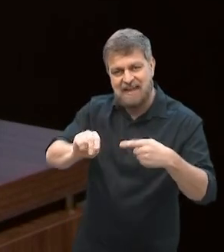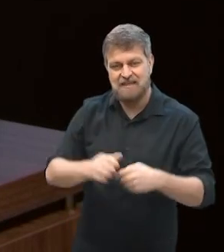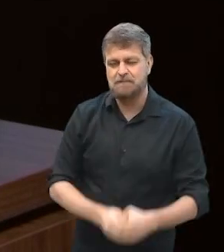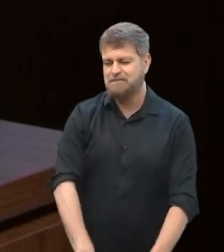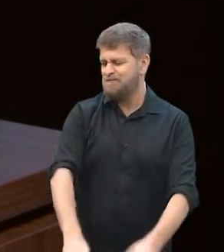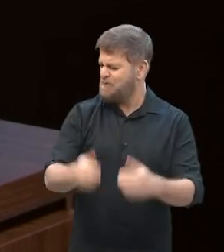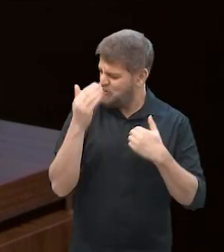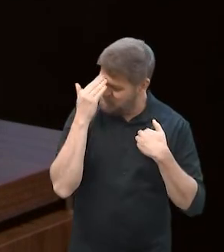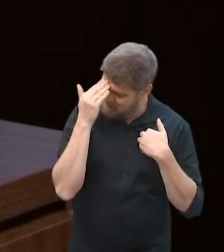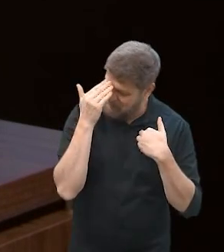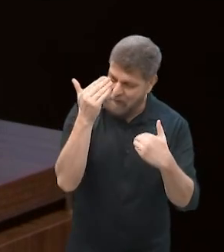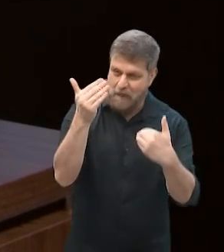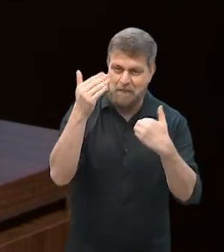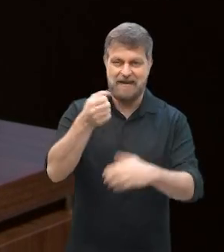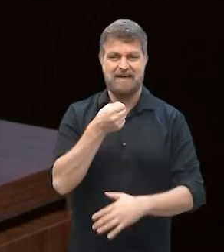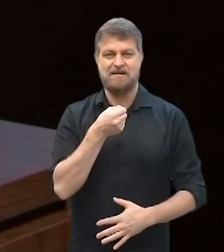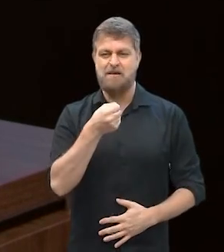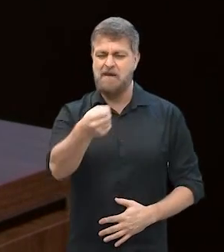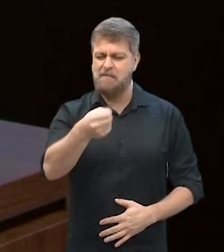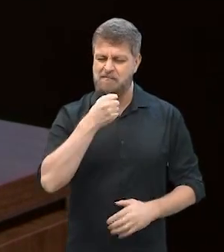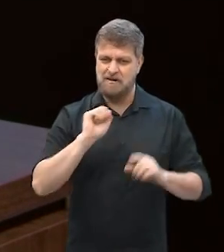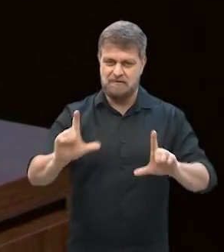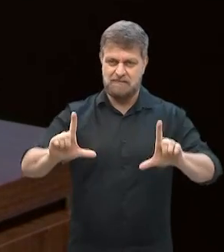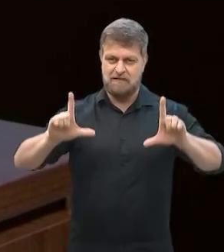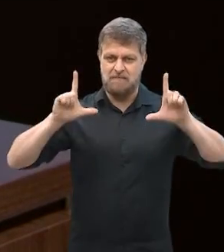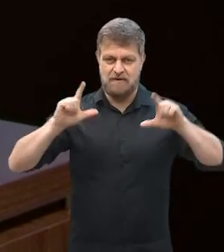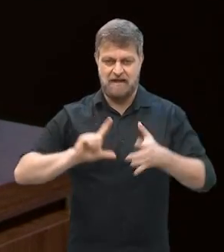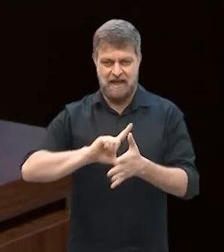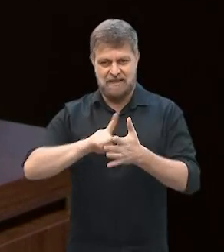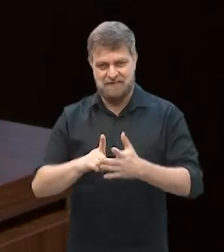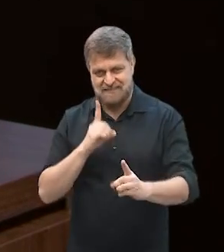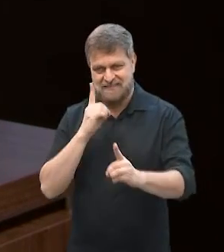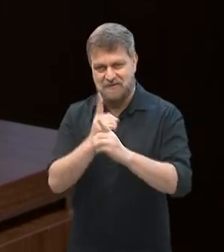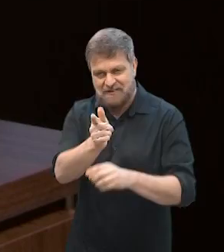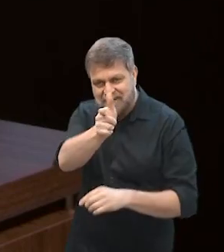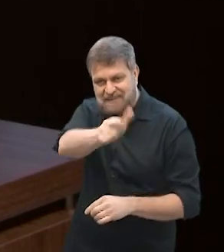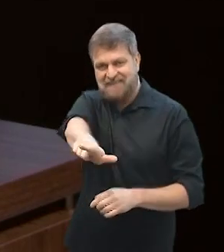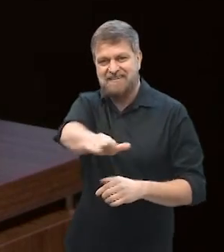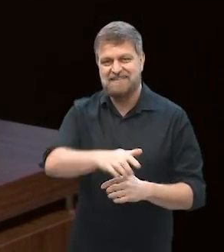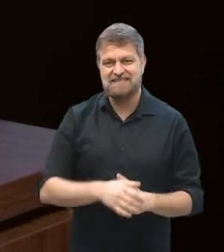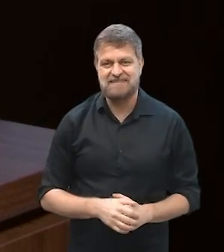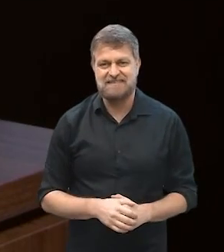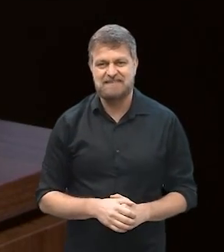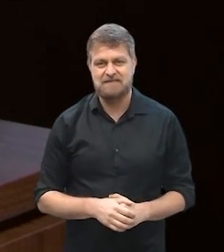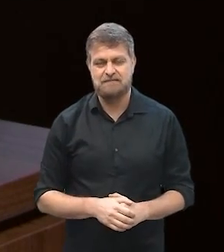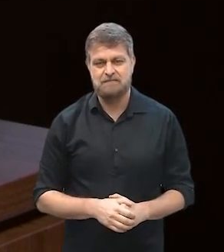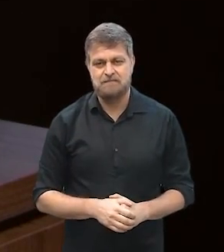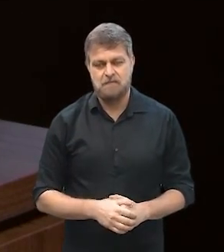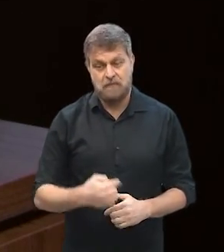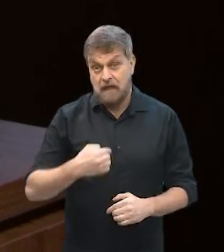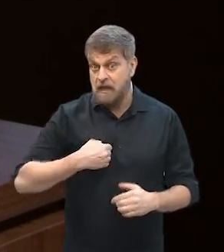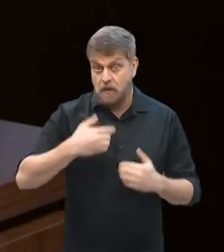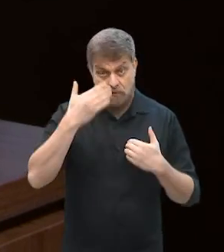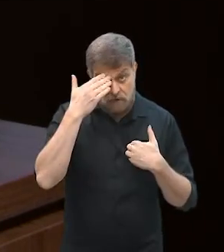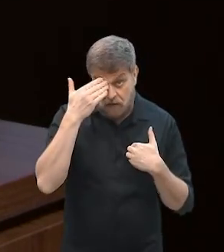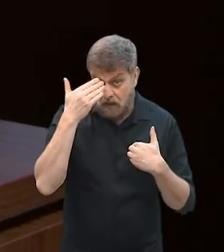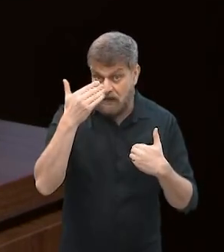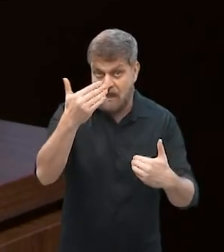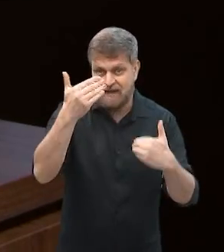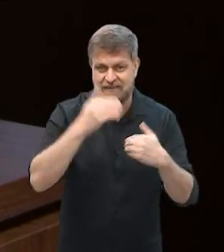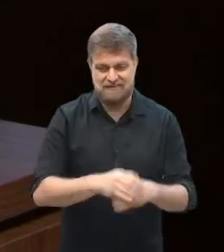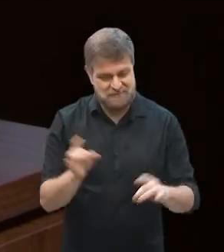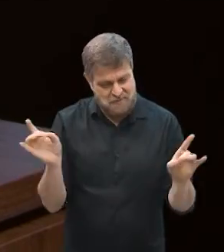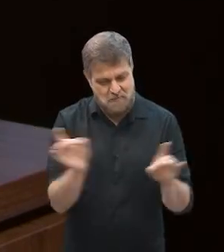muito obrigada pela sua participação e até uma próxima oportunidade. Eu agradeço, estou à